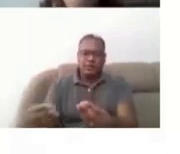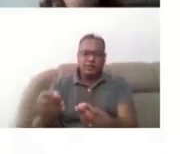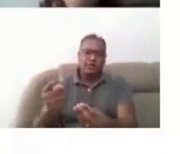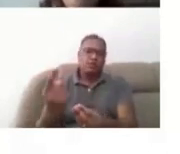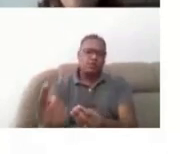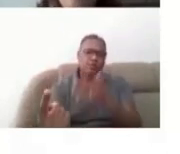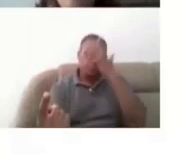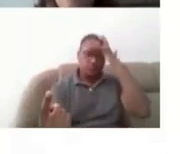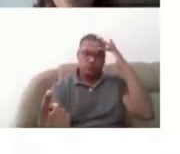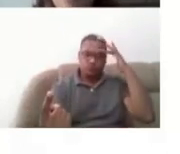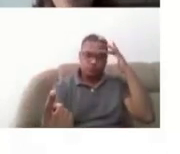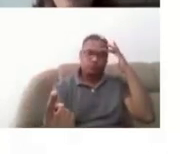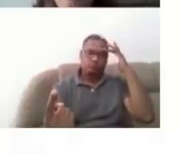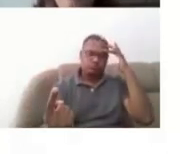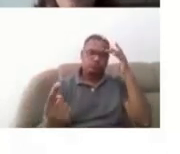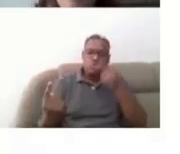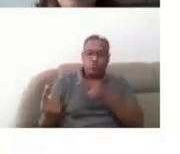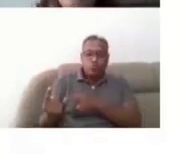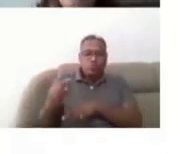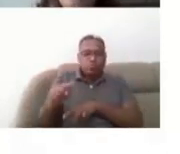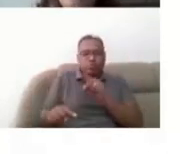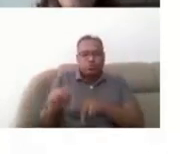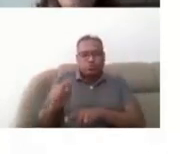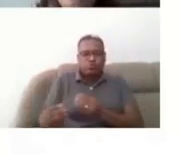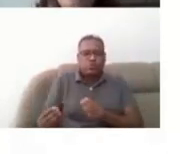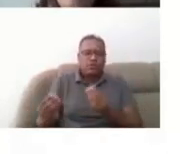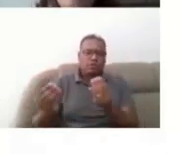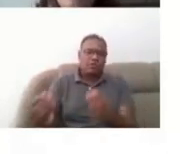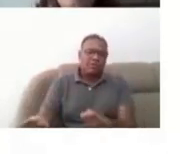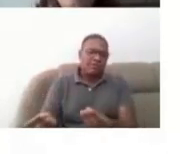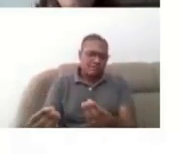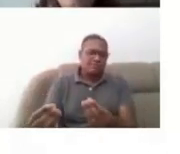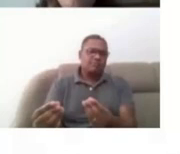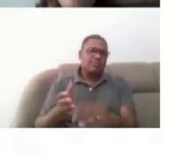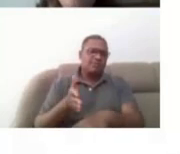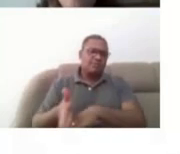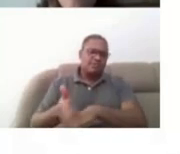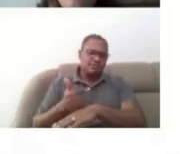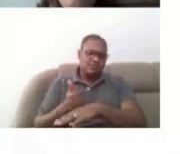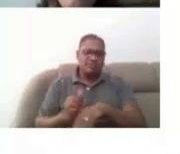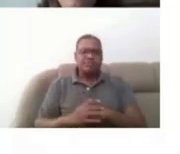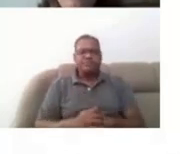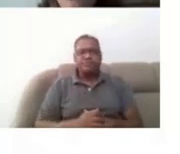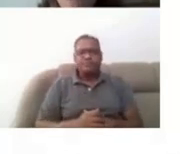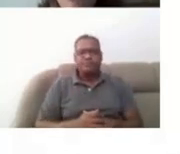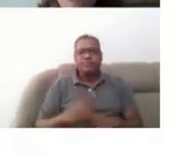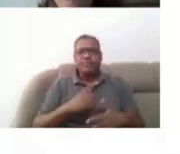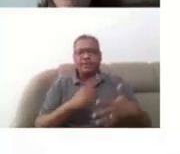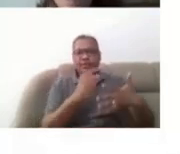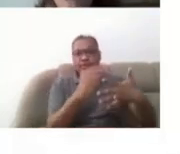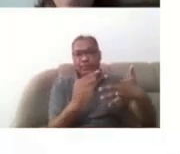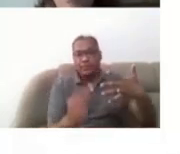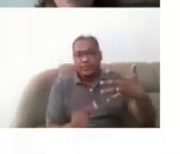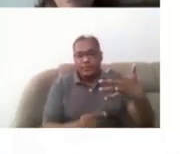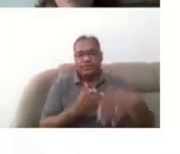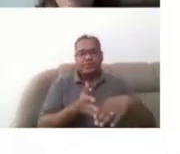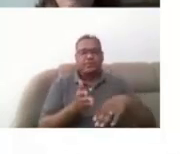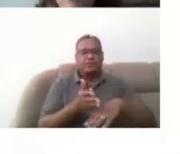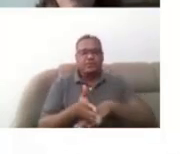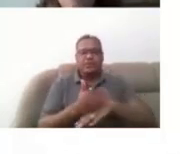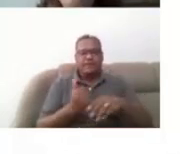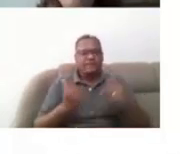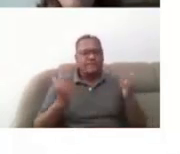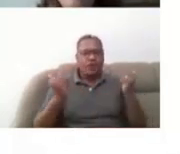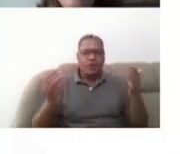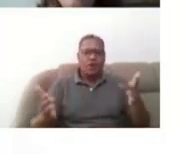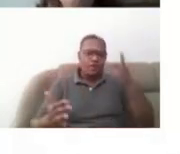produto para alguém, né? As condições de acessibilidade, elas estão fora da pessoa ou do usuário, né?